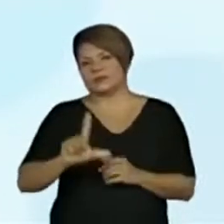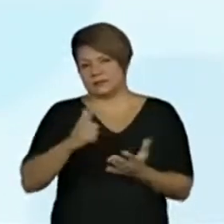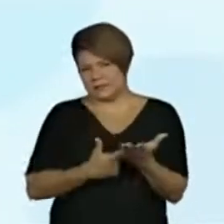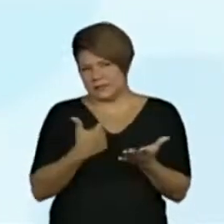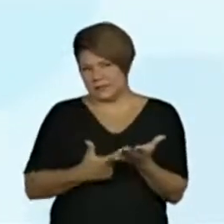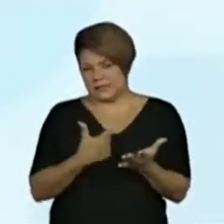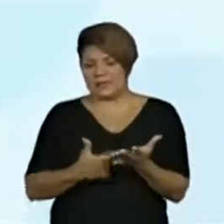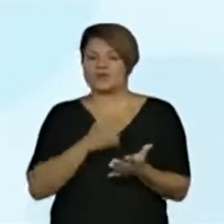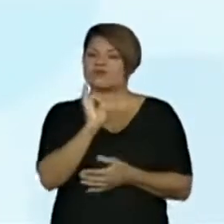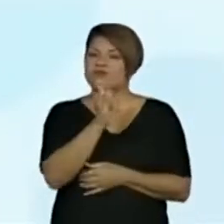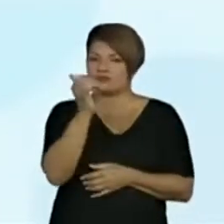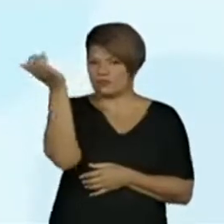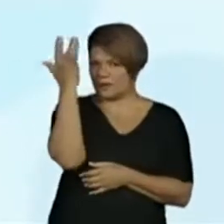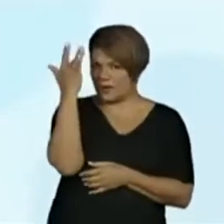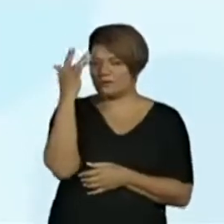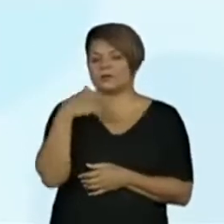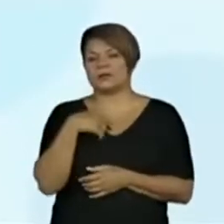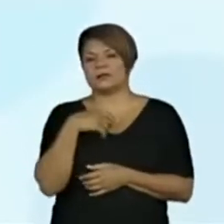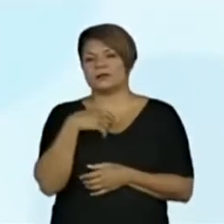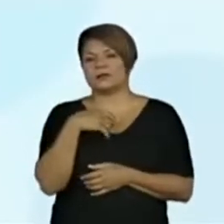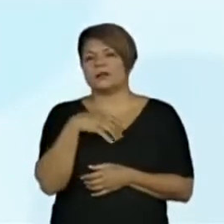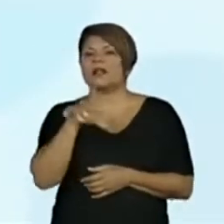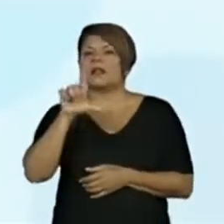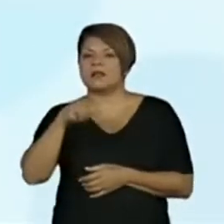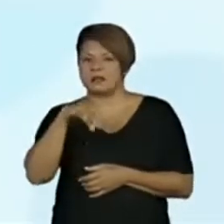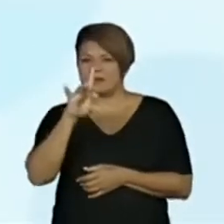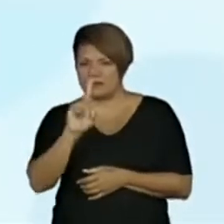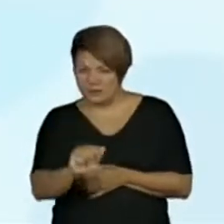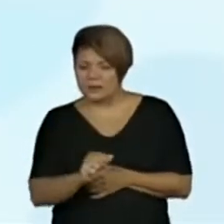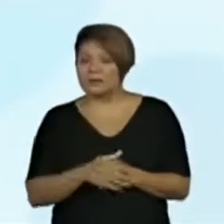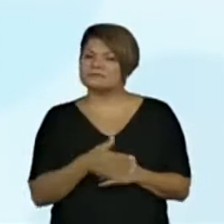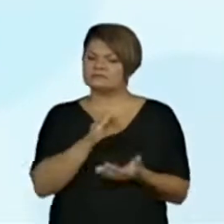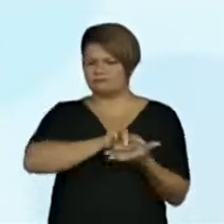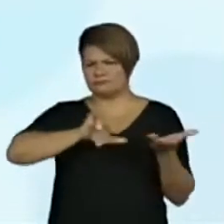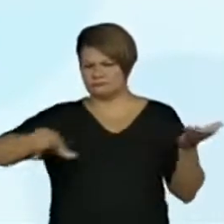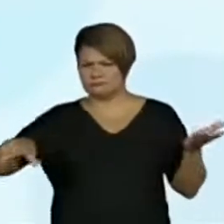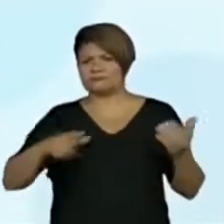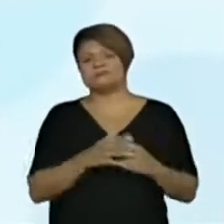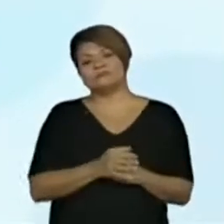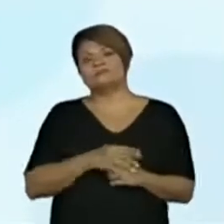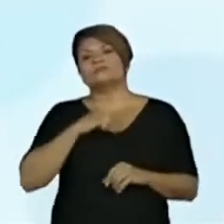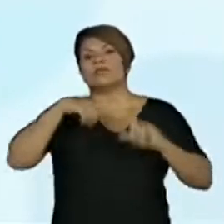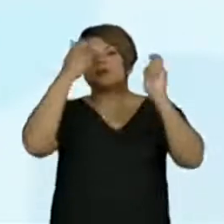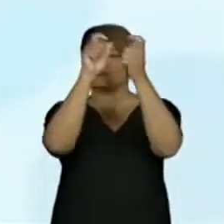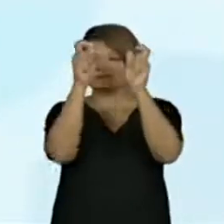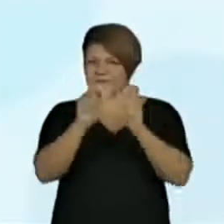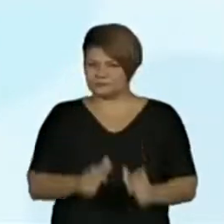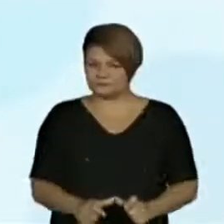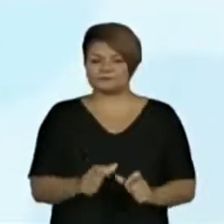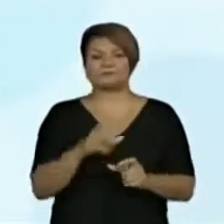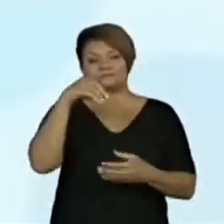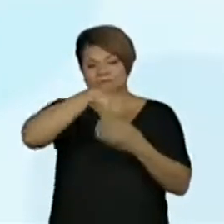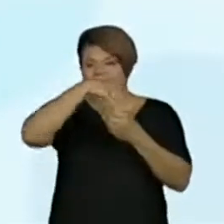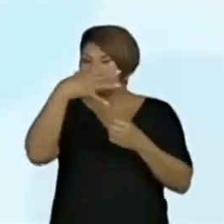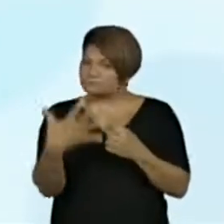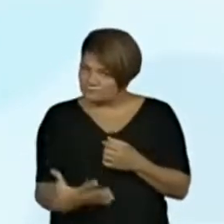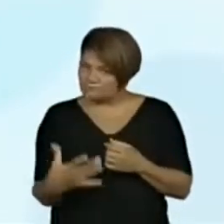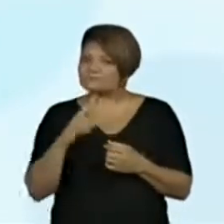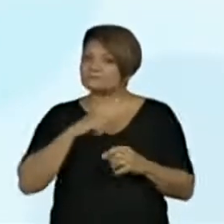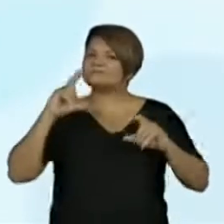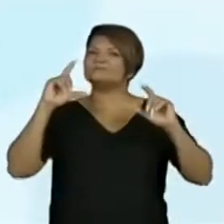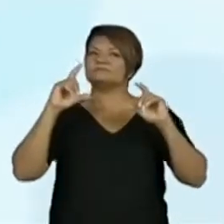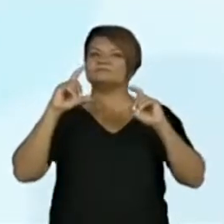Conto, fábula, lenda, entre outros. Os elementos constitu... Constitu... Ai, caramba. Constituintes.